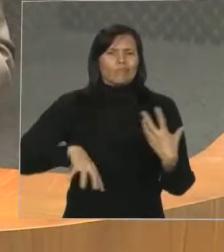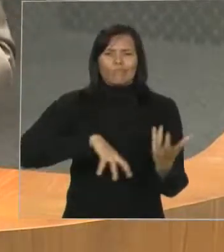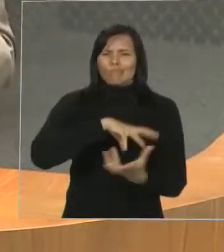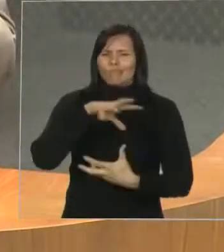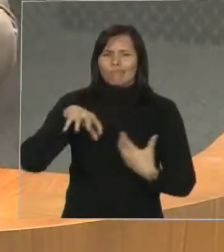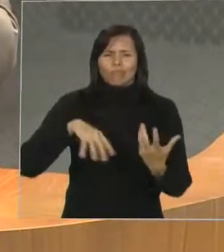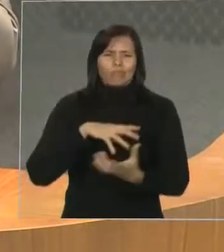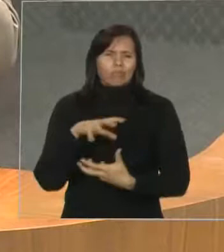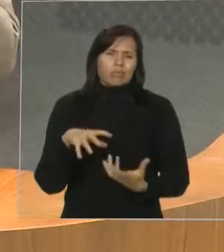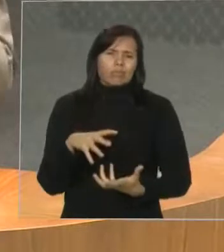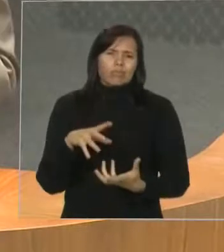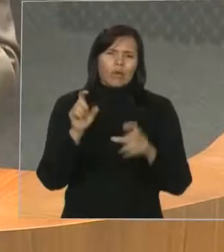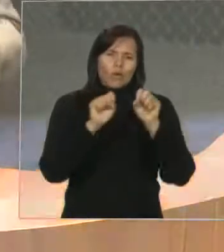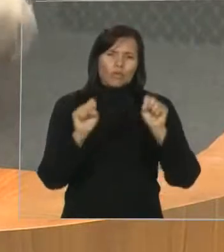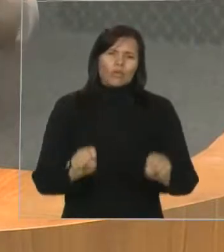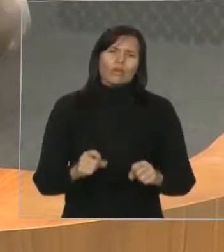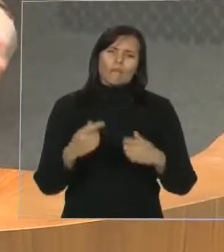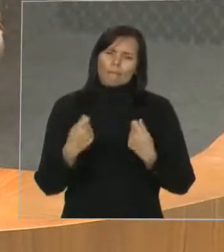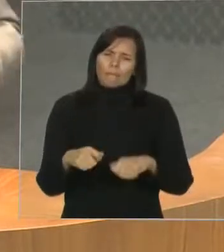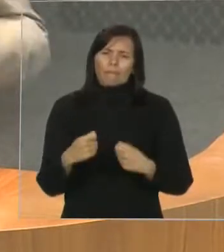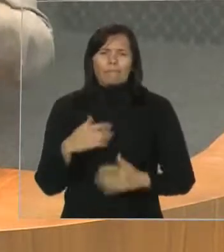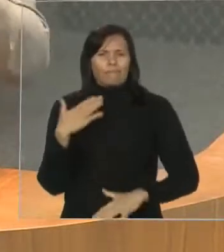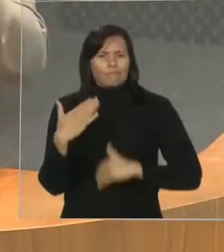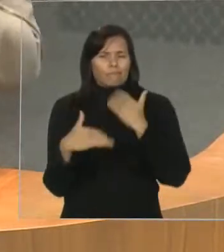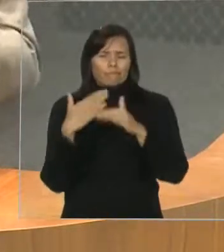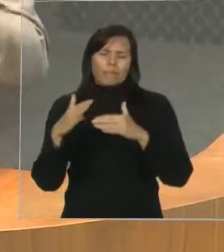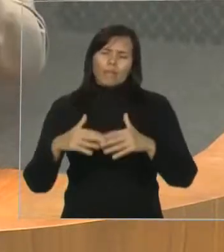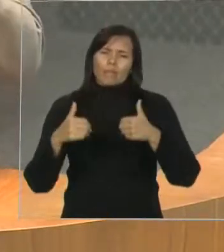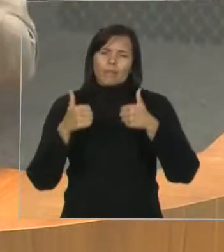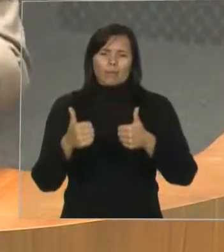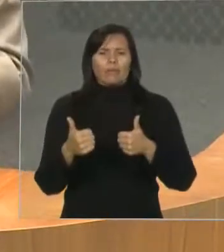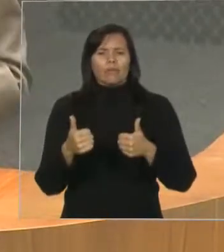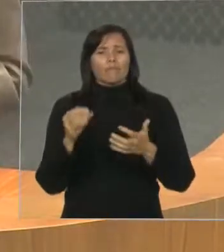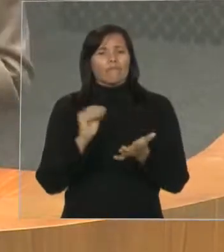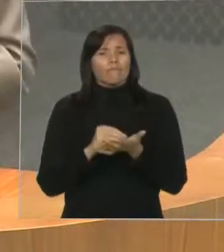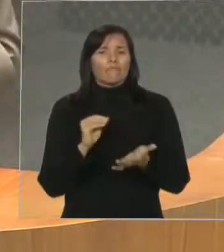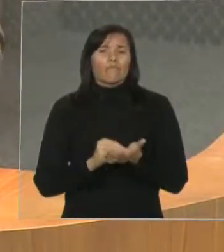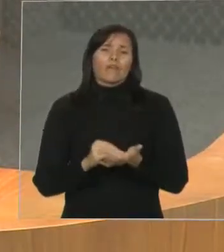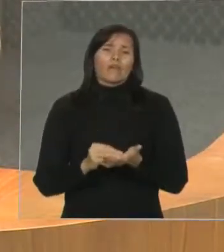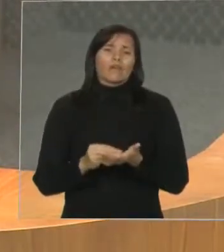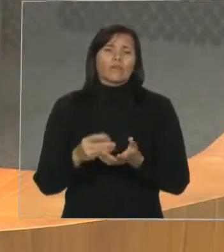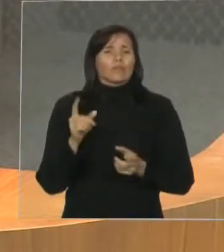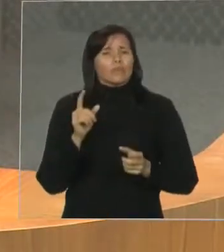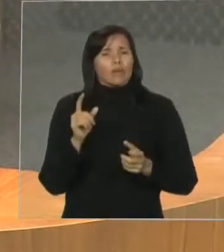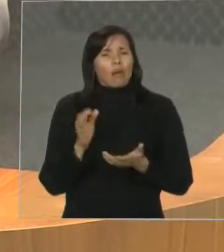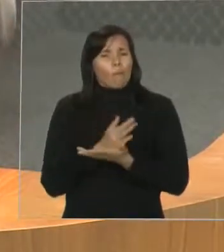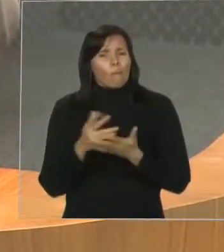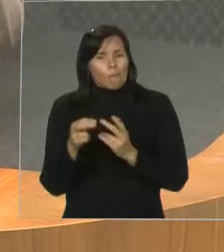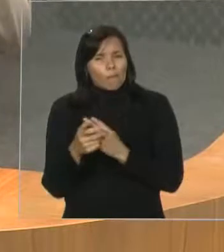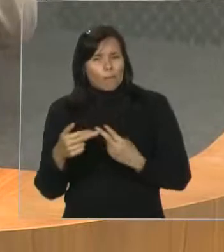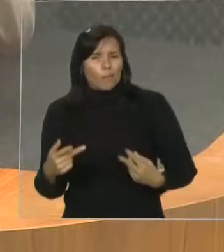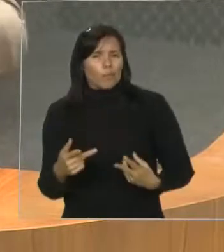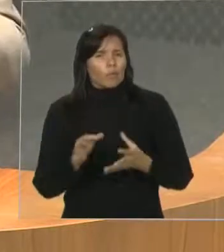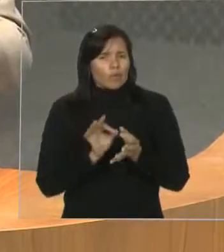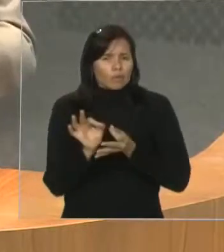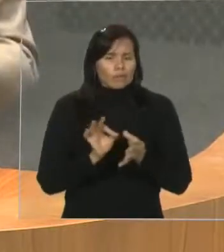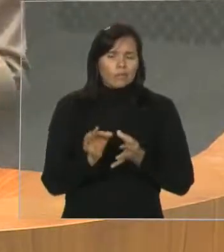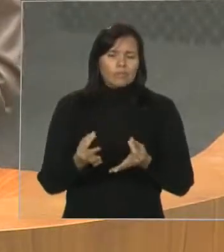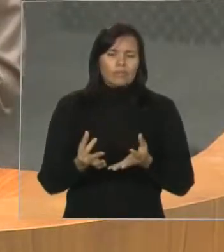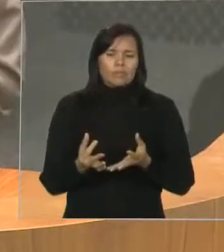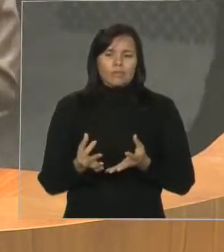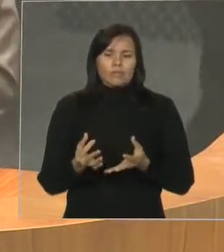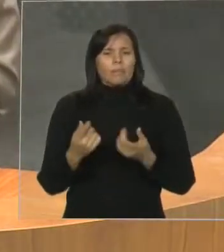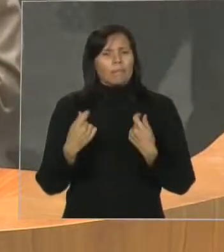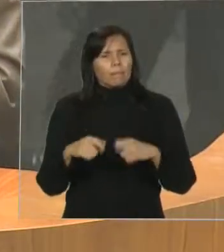precisa melhorar, eu digo caos no que se refere à falta de algumas condicionantes que devem ir ao encontro